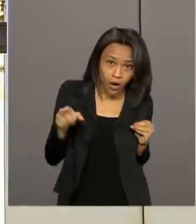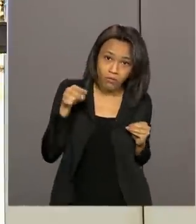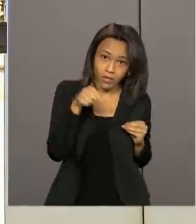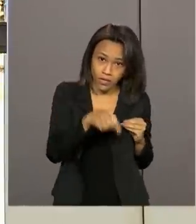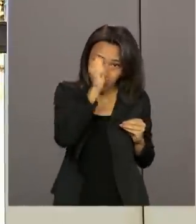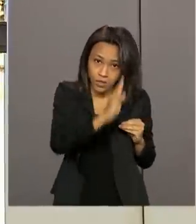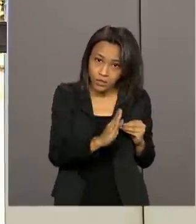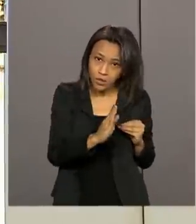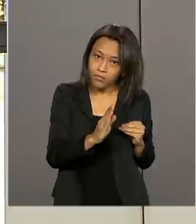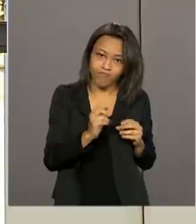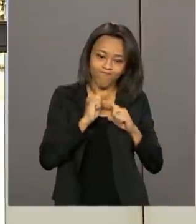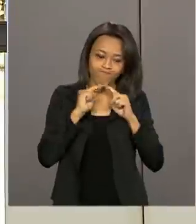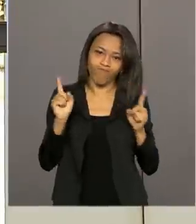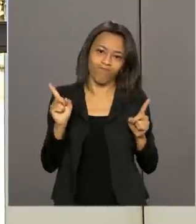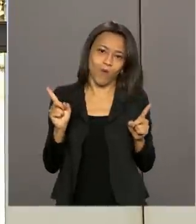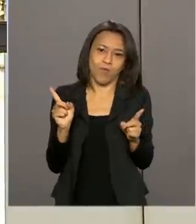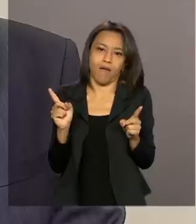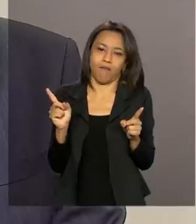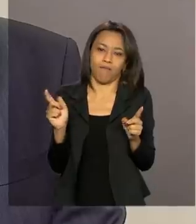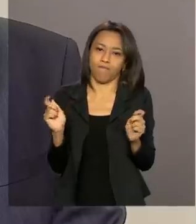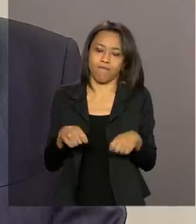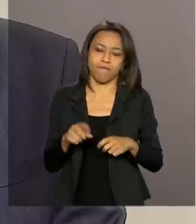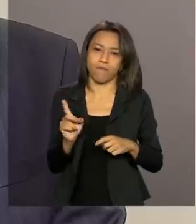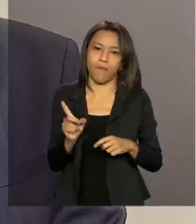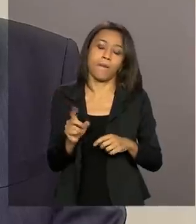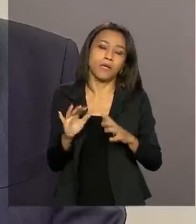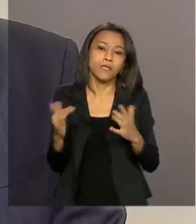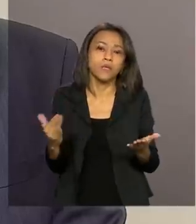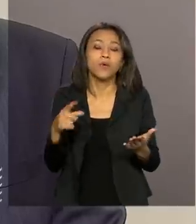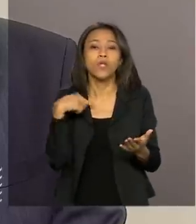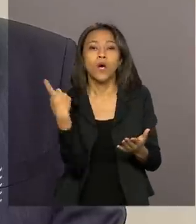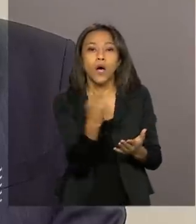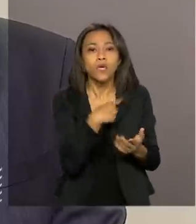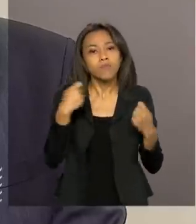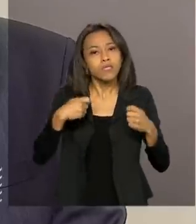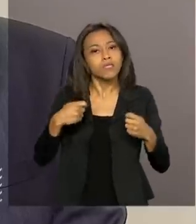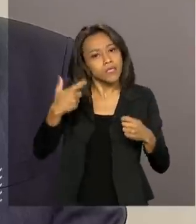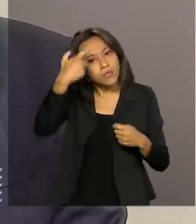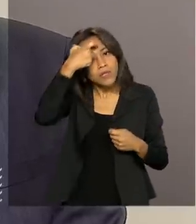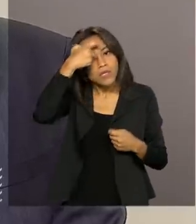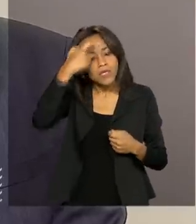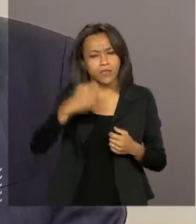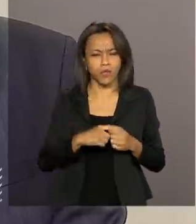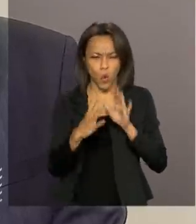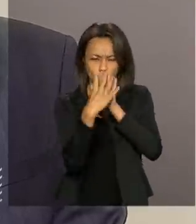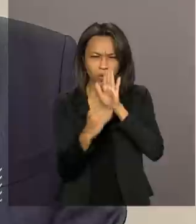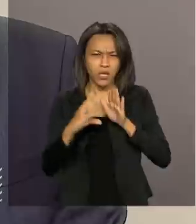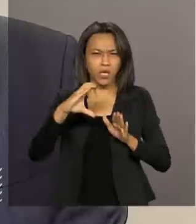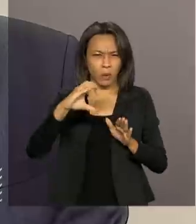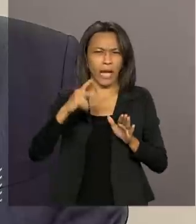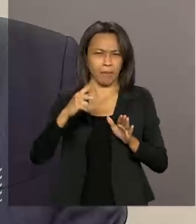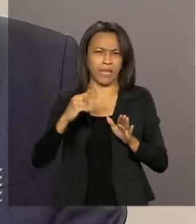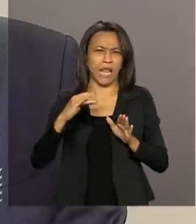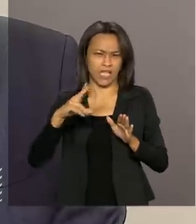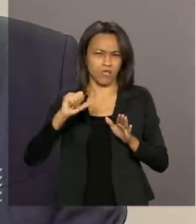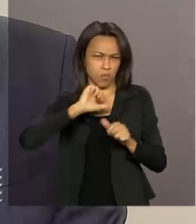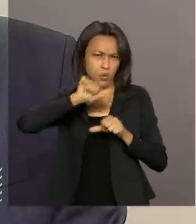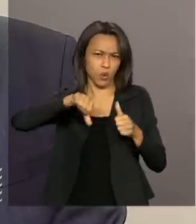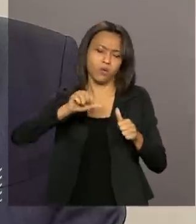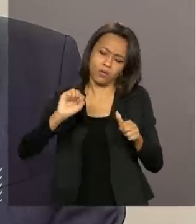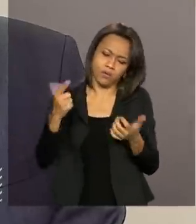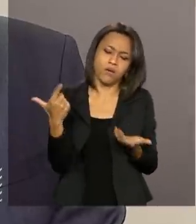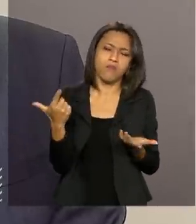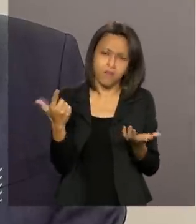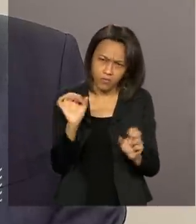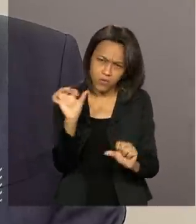mesma maneira? Com certeza não, né? Então, nós temos que ter essa noção. O capitalismo mudou muito. E é óbvio, né?